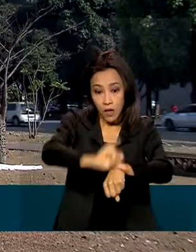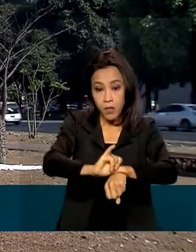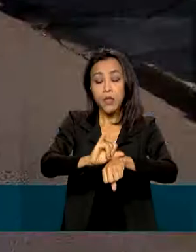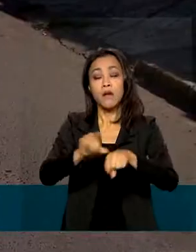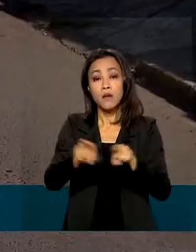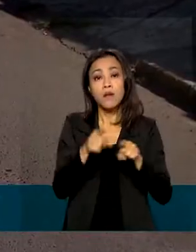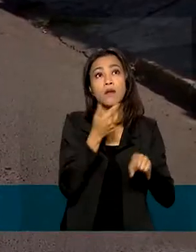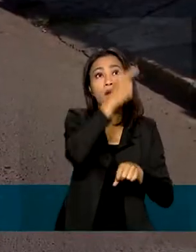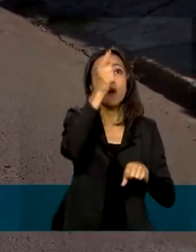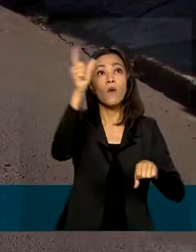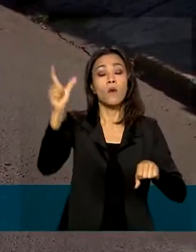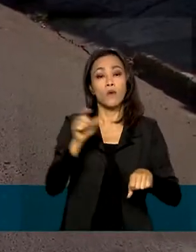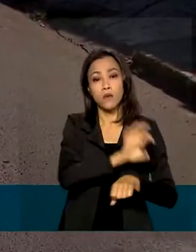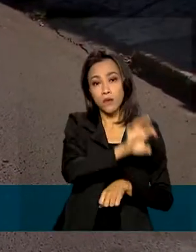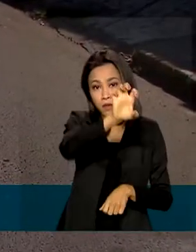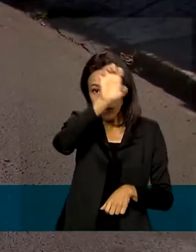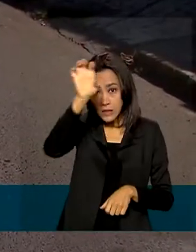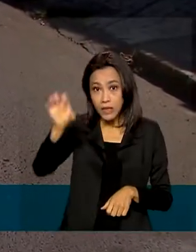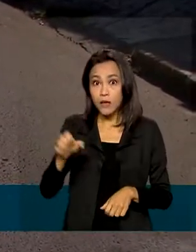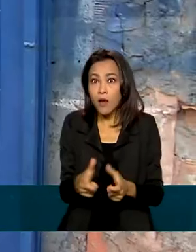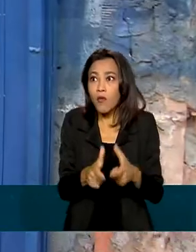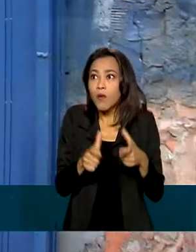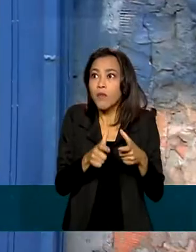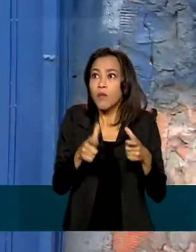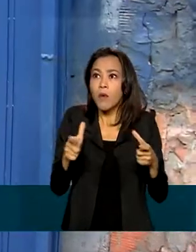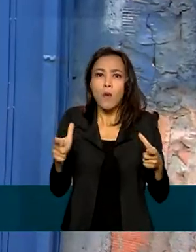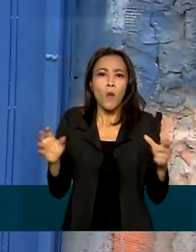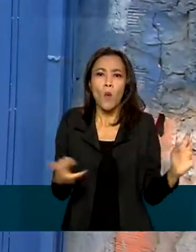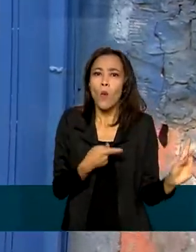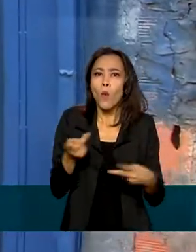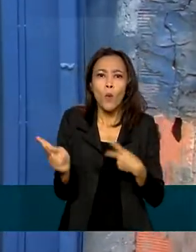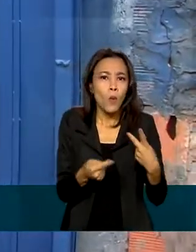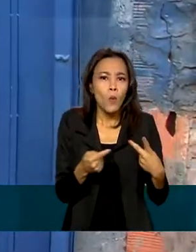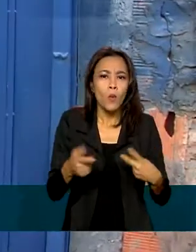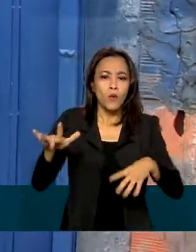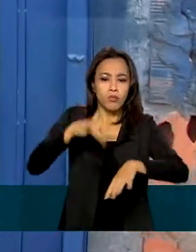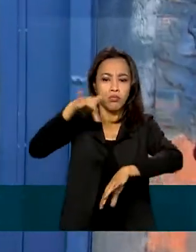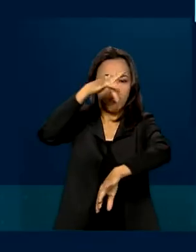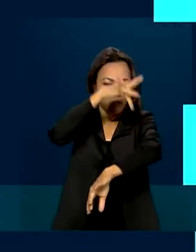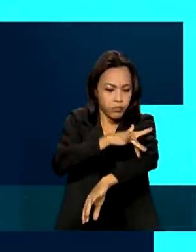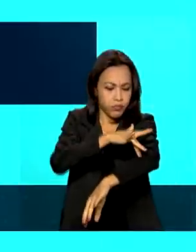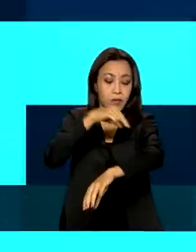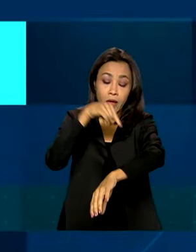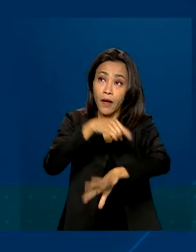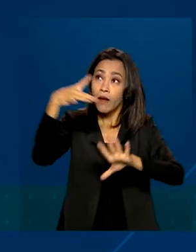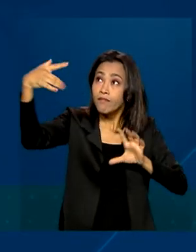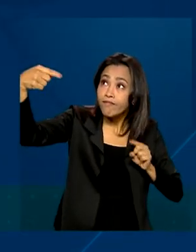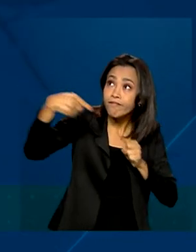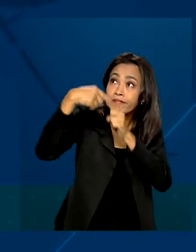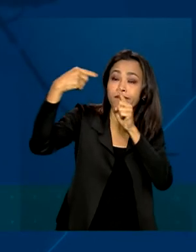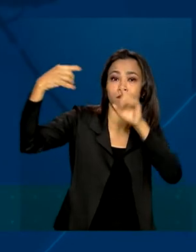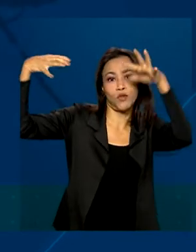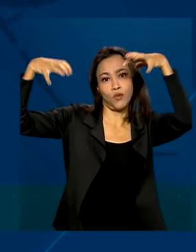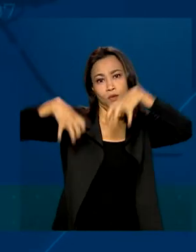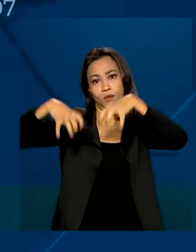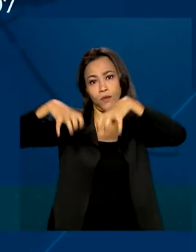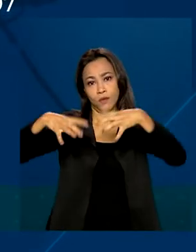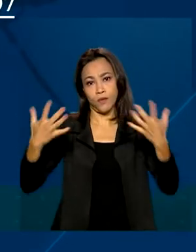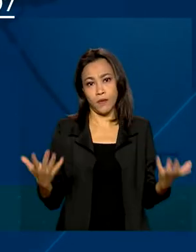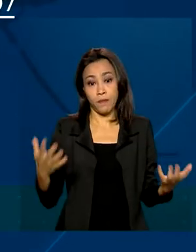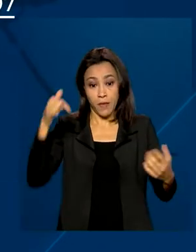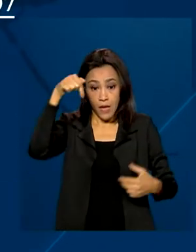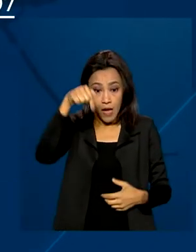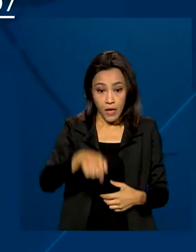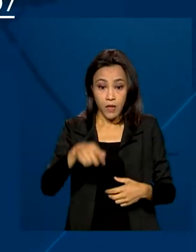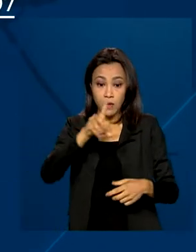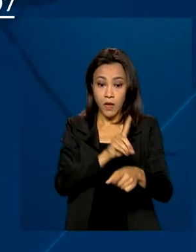estados, cresce o número de casos de dengue, doença associada às chuvas. Segundo o Ministério da Saúde, o Distrito Federal